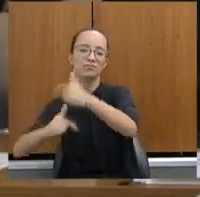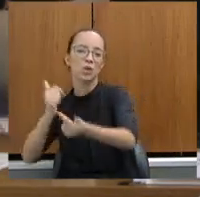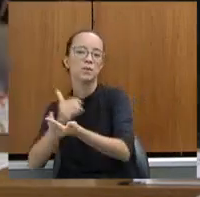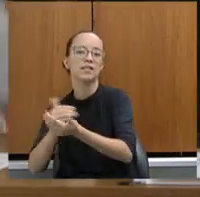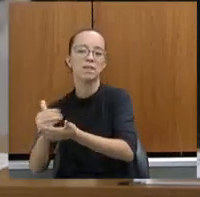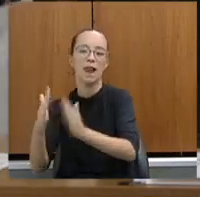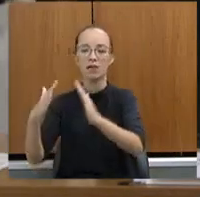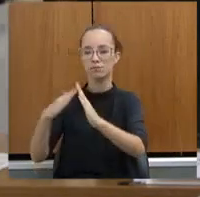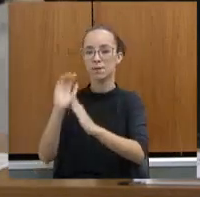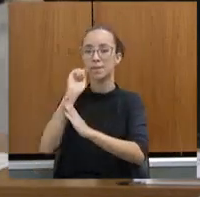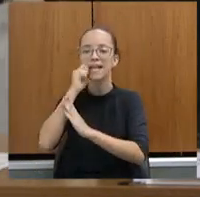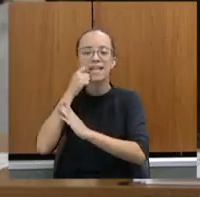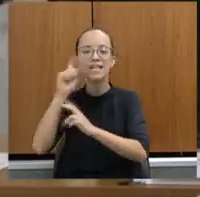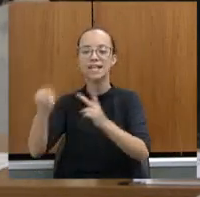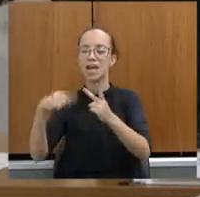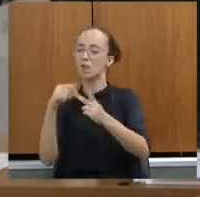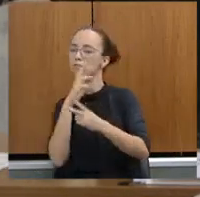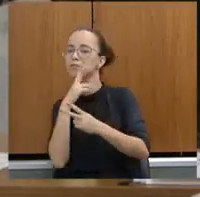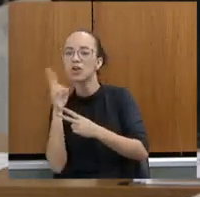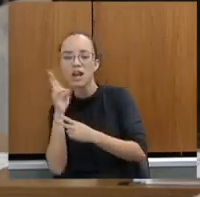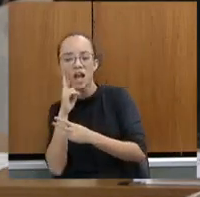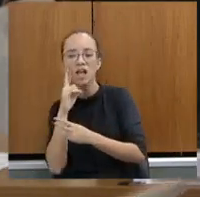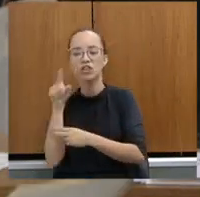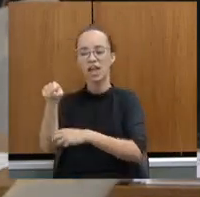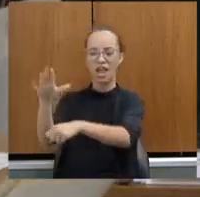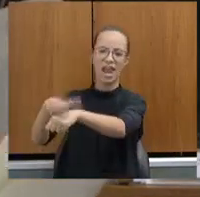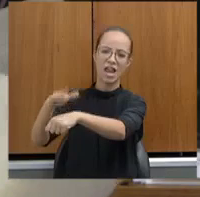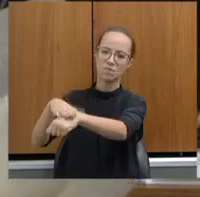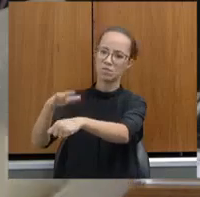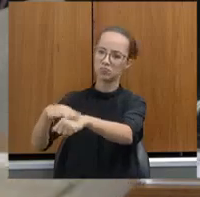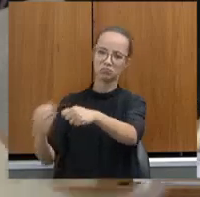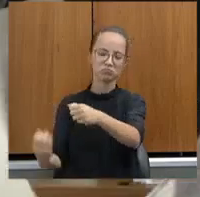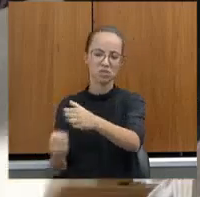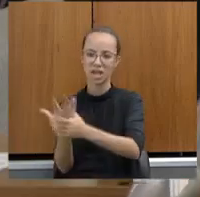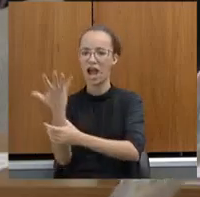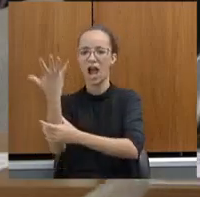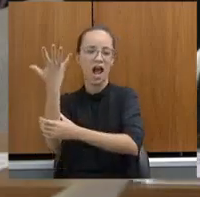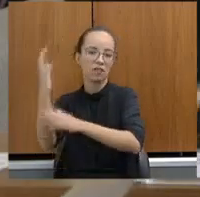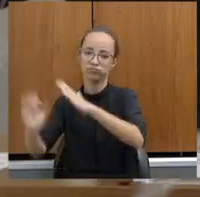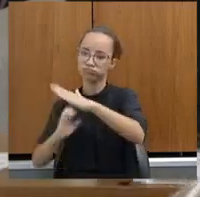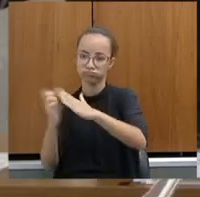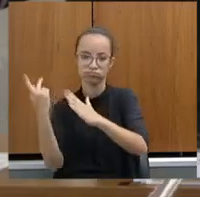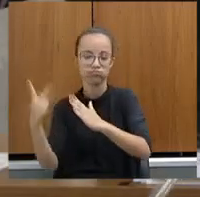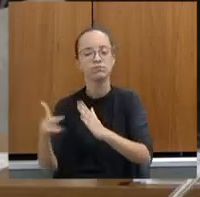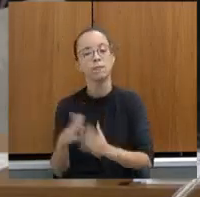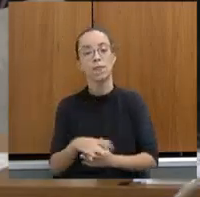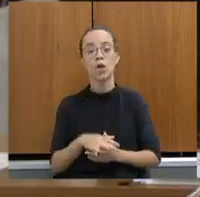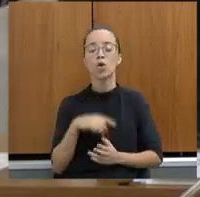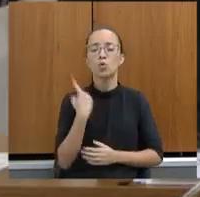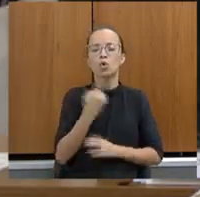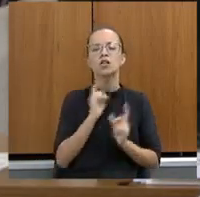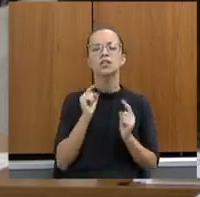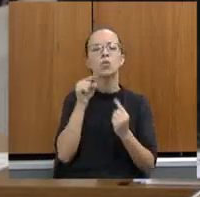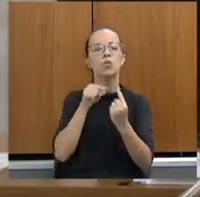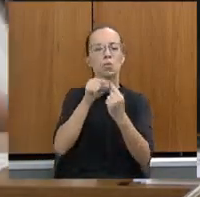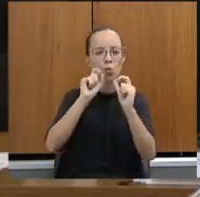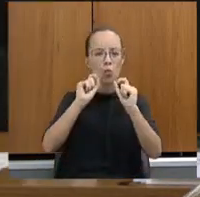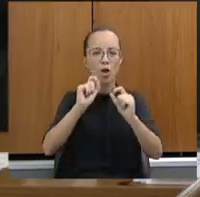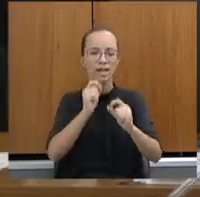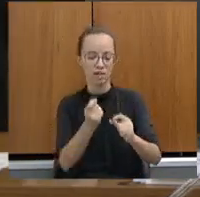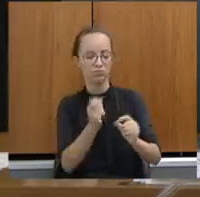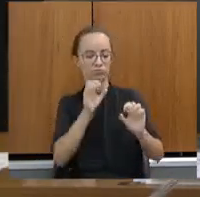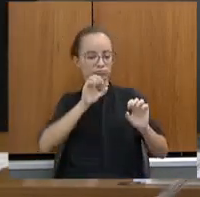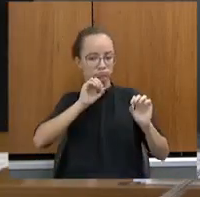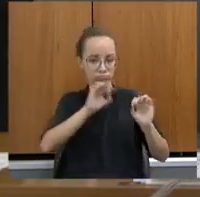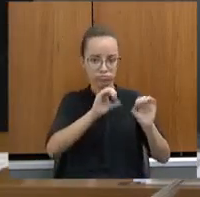um restaurante, ela própria vai poder abrir o negócio dela. Então, a finalidade da secretaria é realmente habilitar o preso para que ele